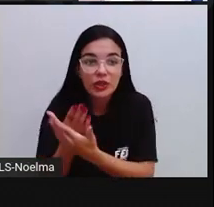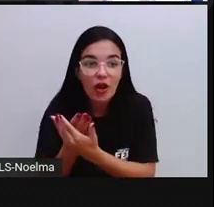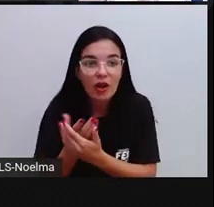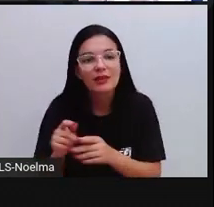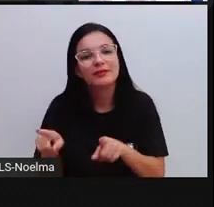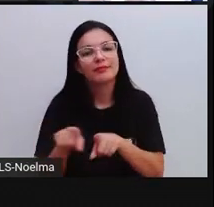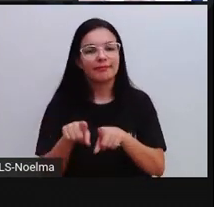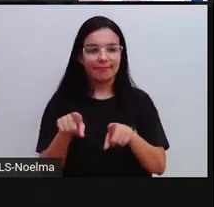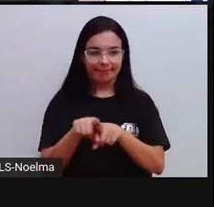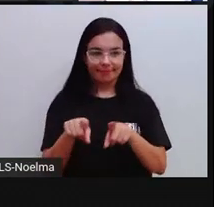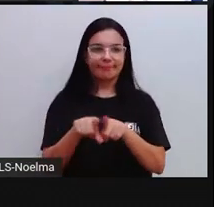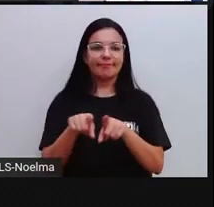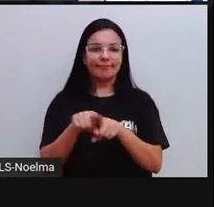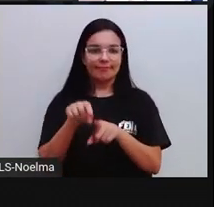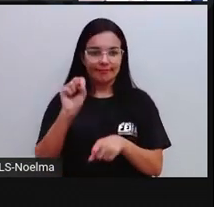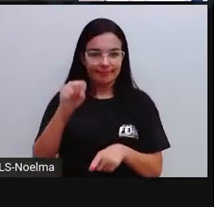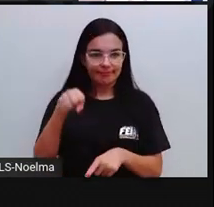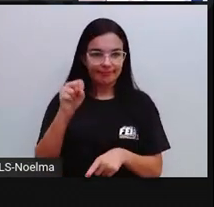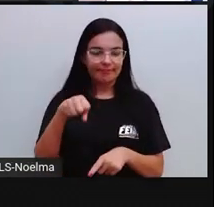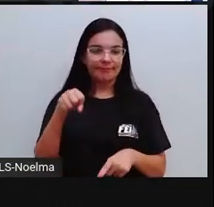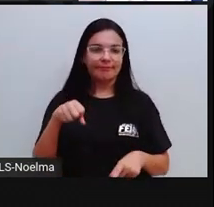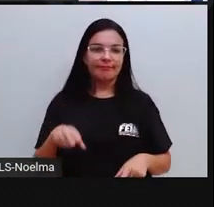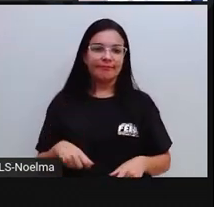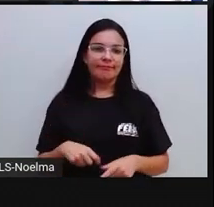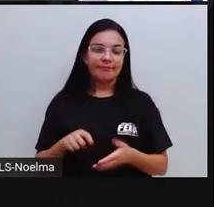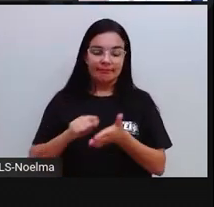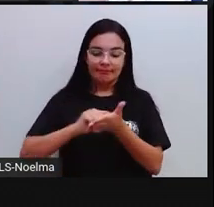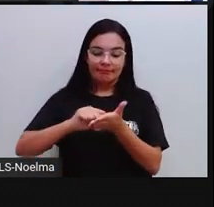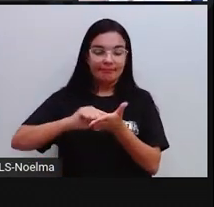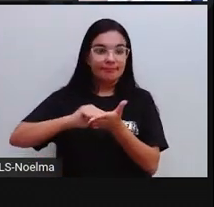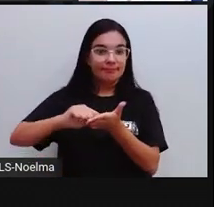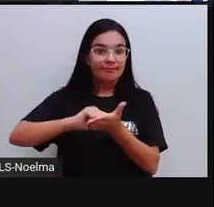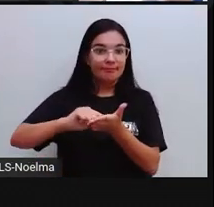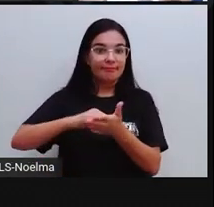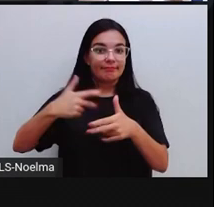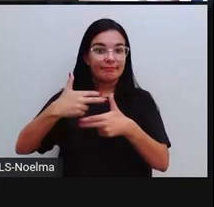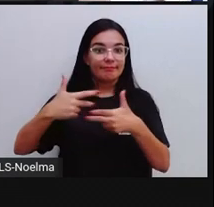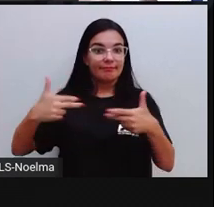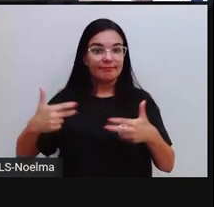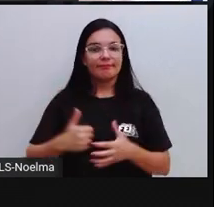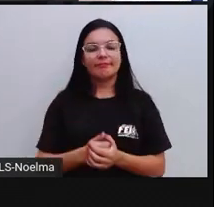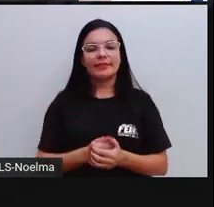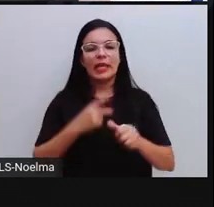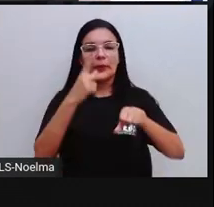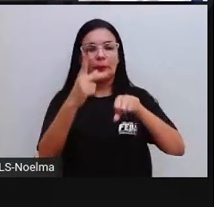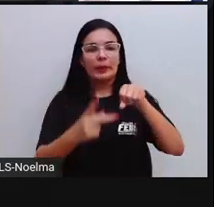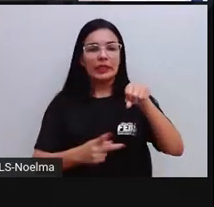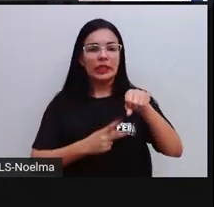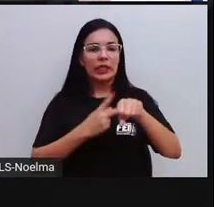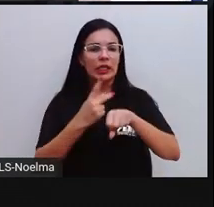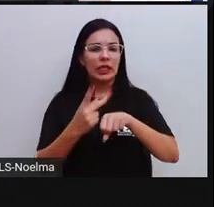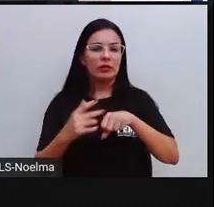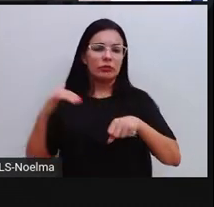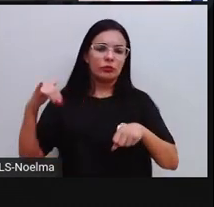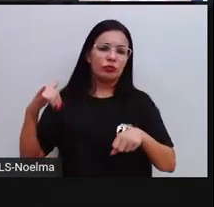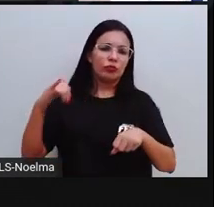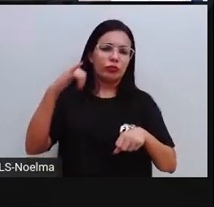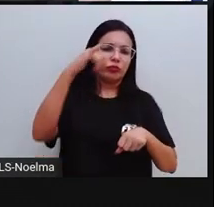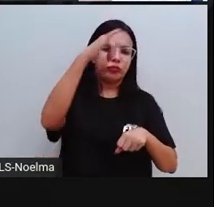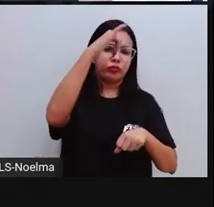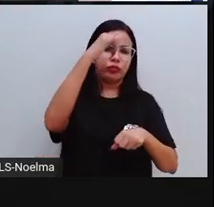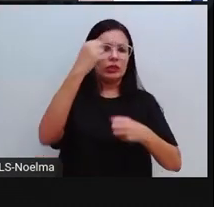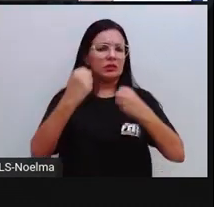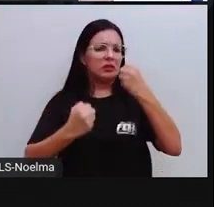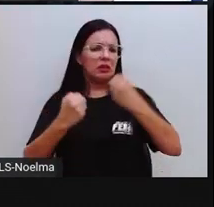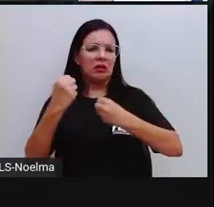a atividade, os pneus dos carros, dos aviões, os pneus,